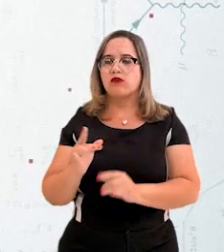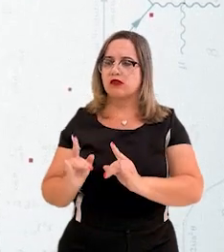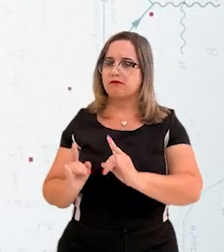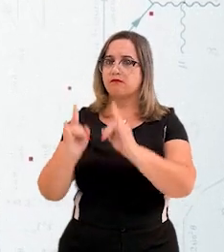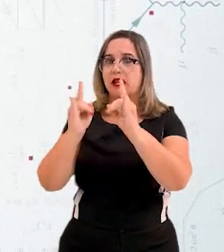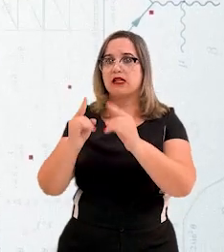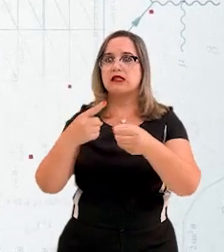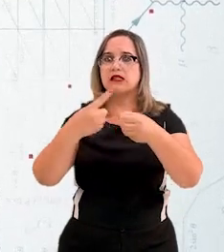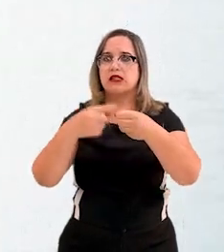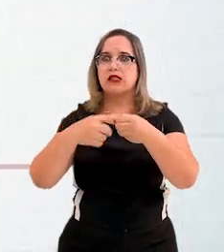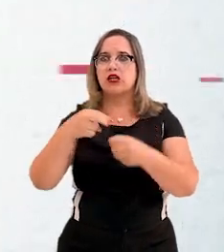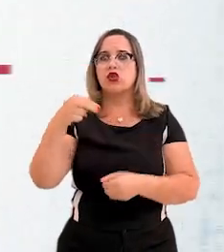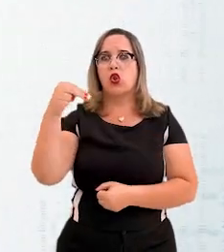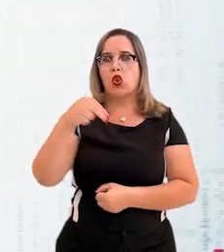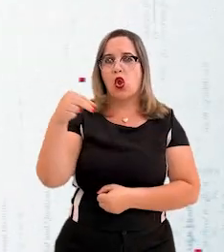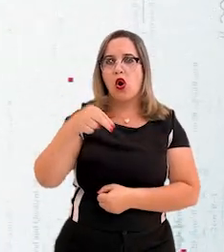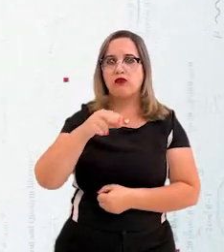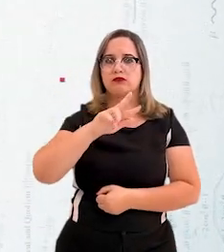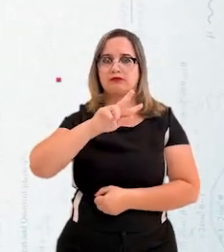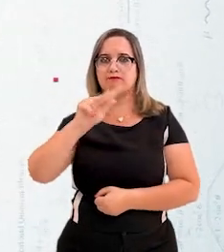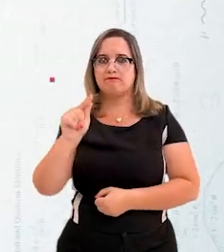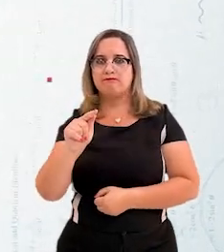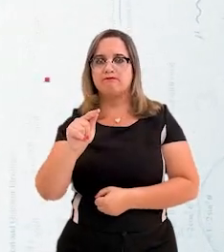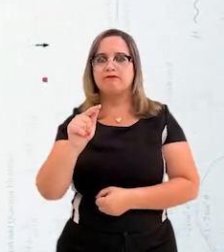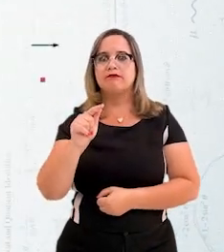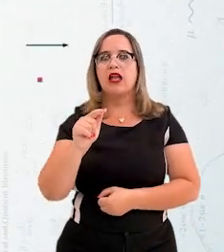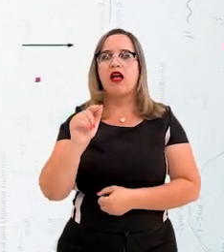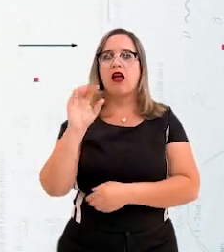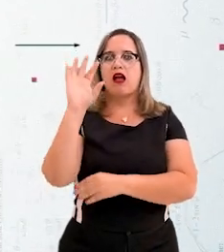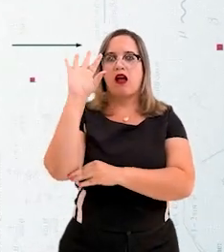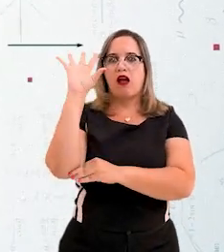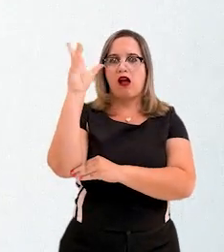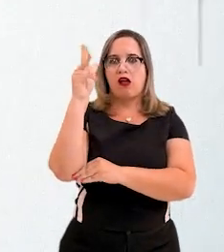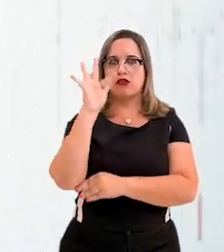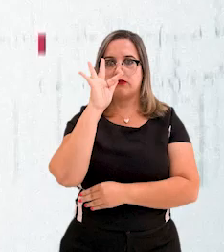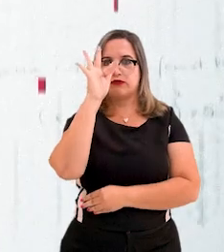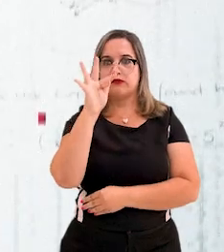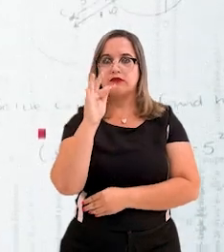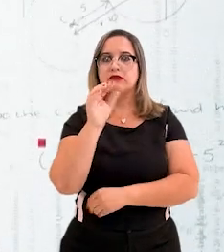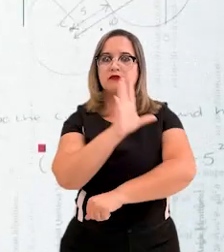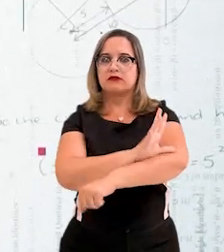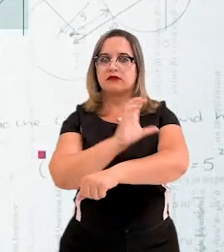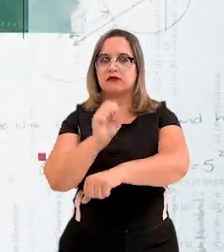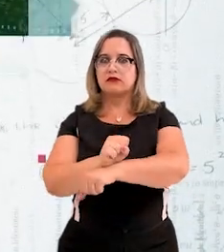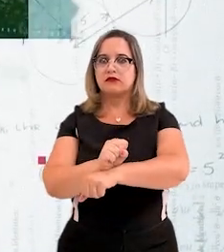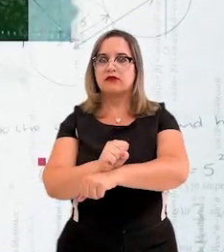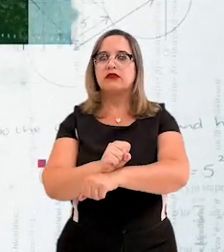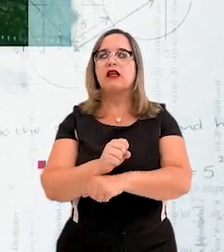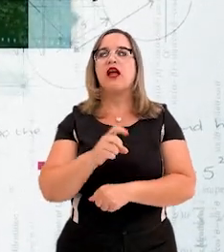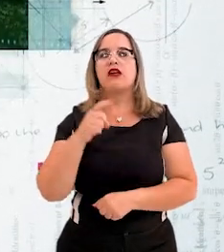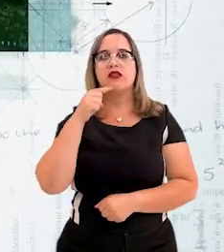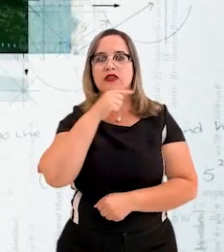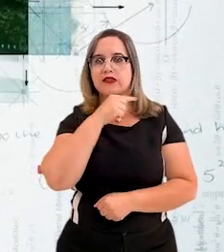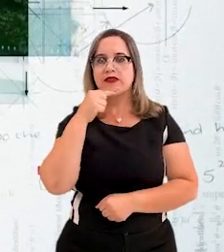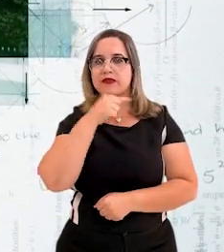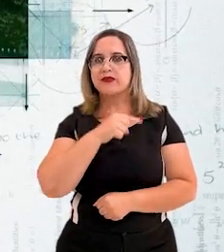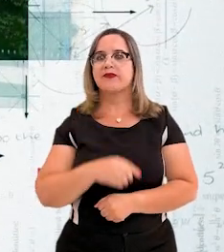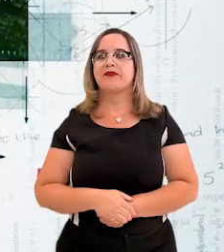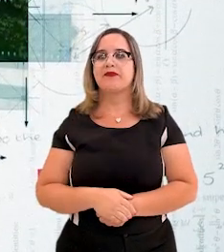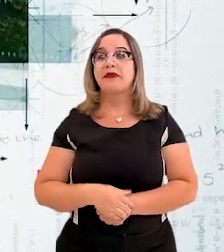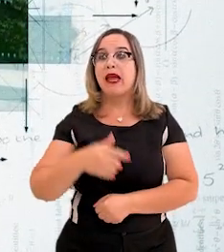promotorias em Nobres, Várzea Grande, Alta Floresta, Cáceres e Jaceara,